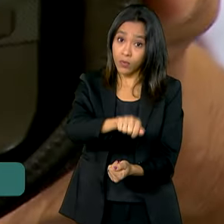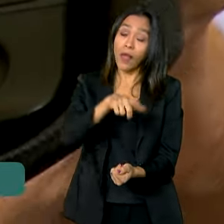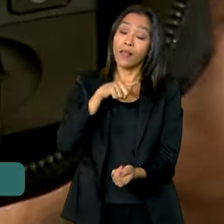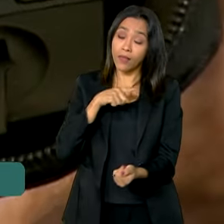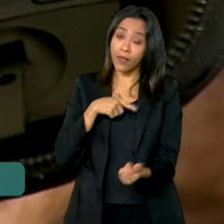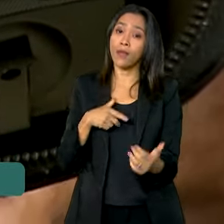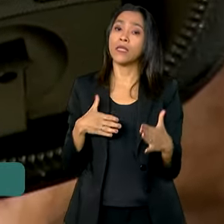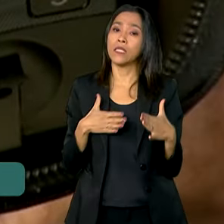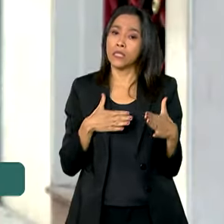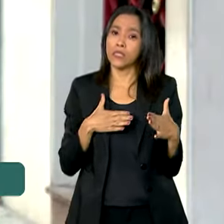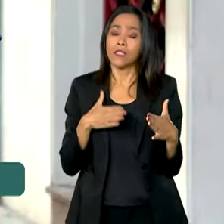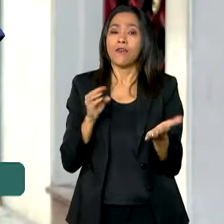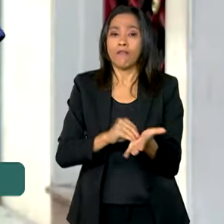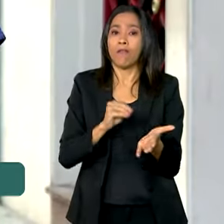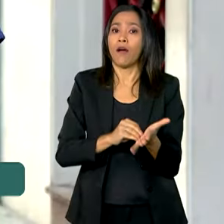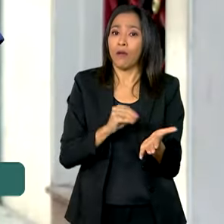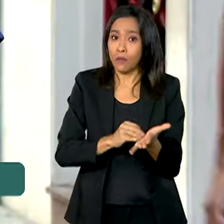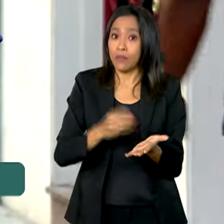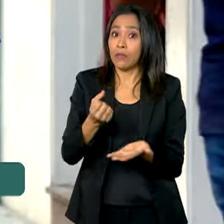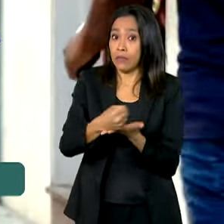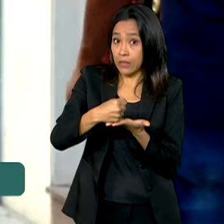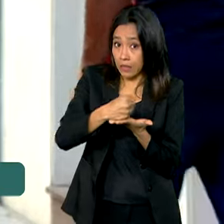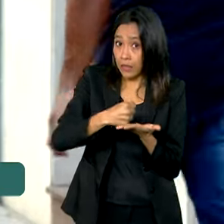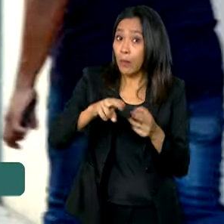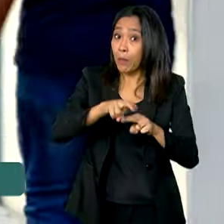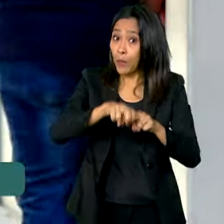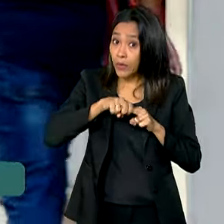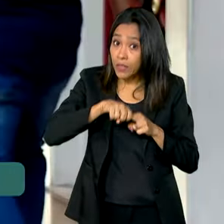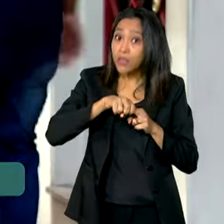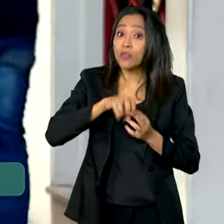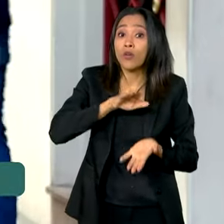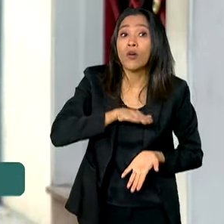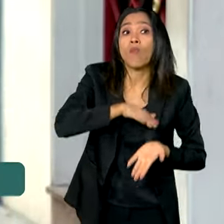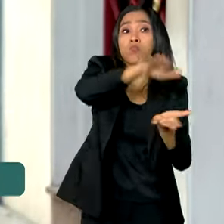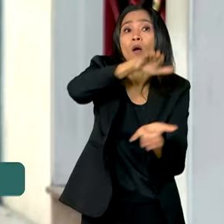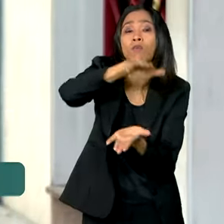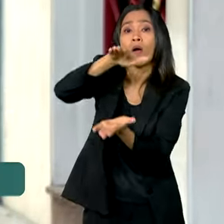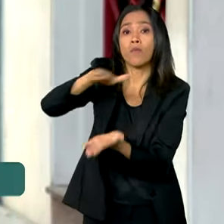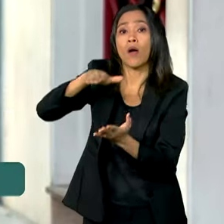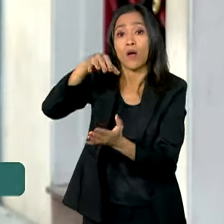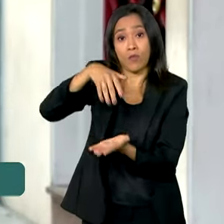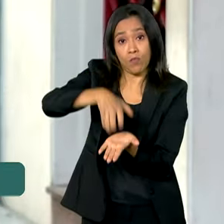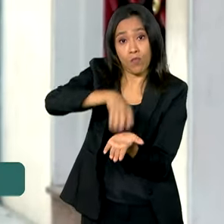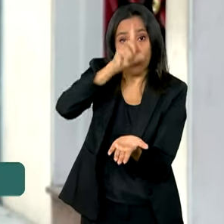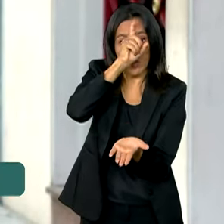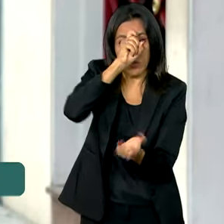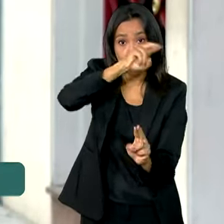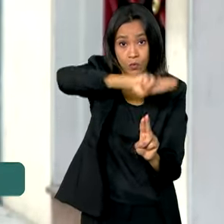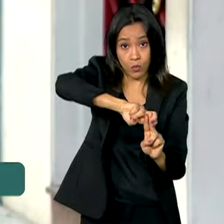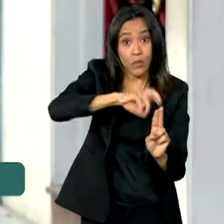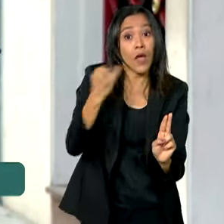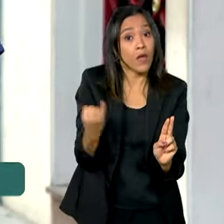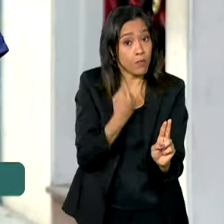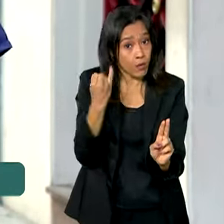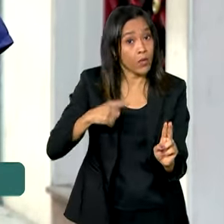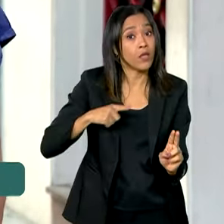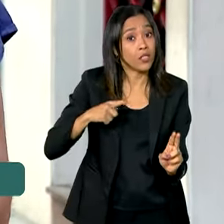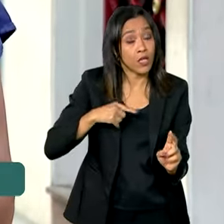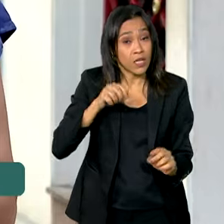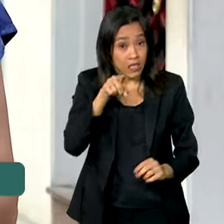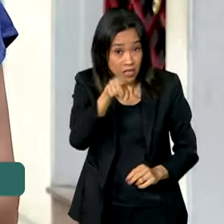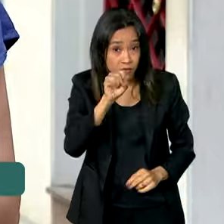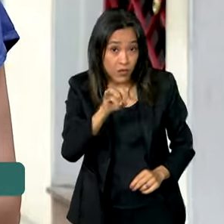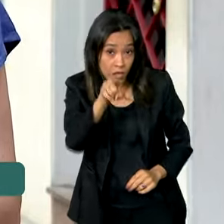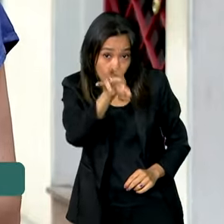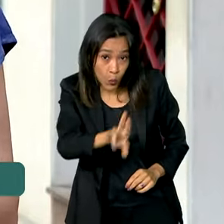de oferta de insulina. Por isso, garantir o abastecimento para o SUS é tão importante. Inclusive, quem tiver indicação do uso da insulina